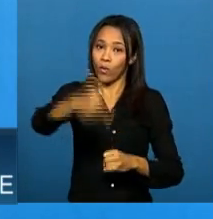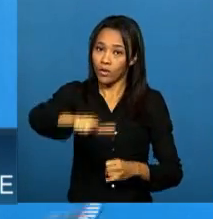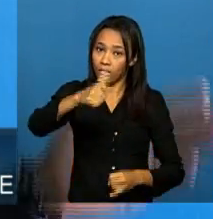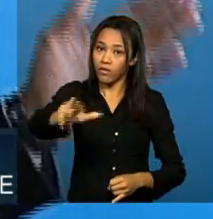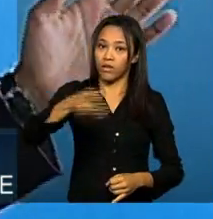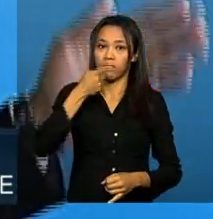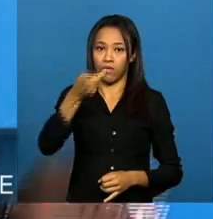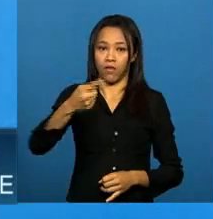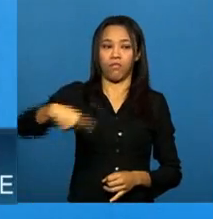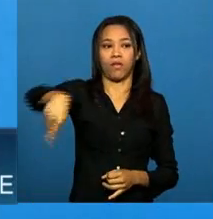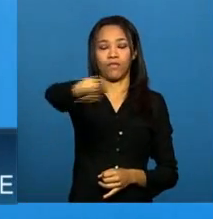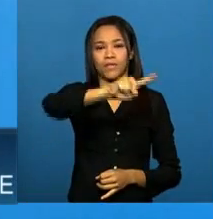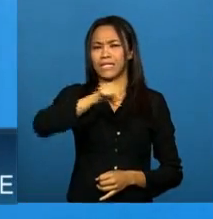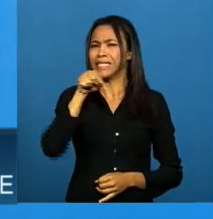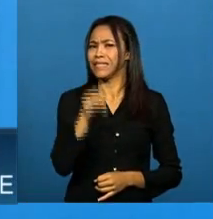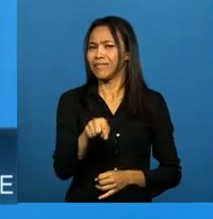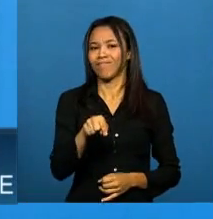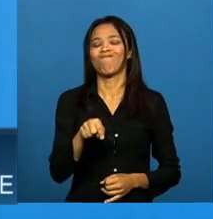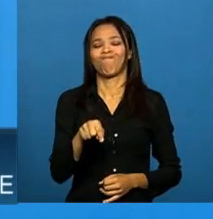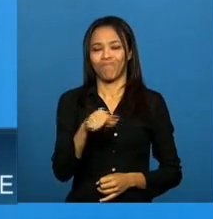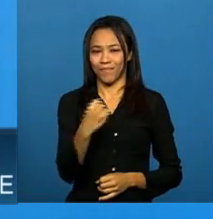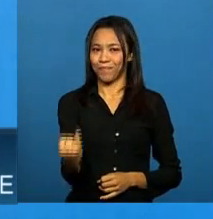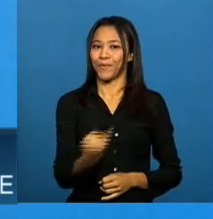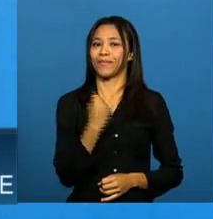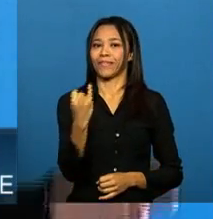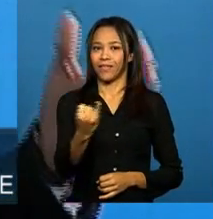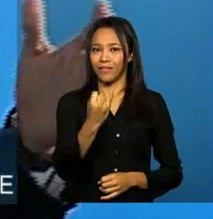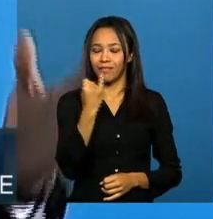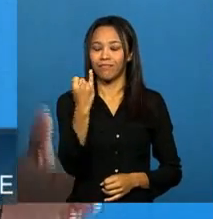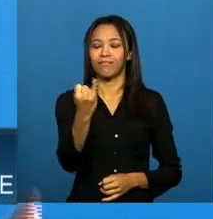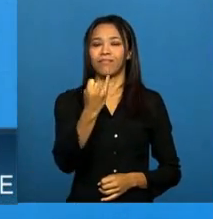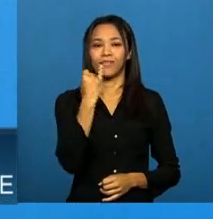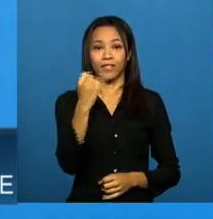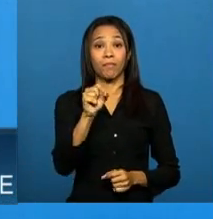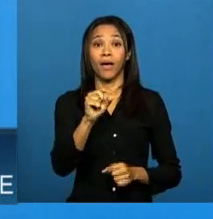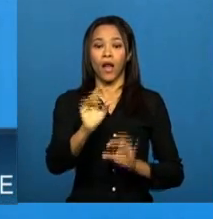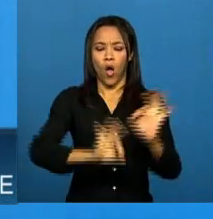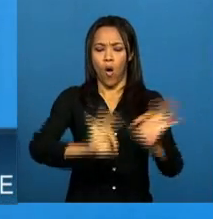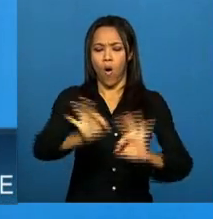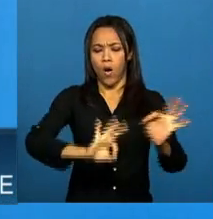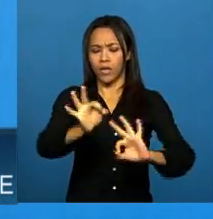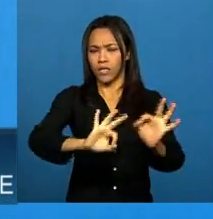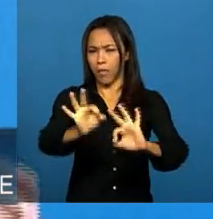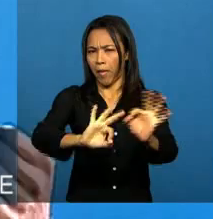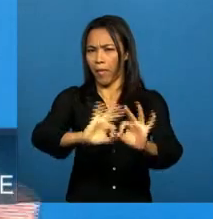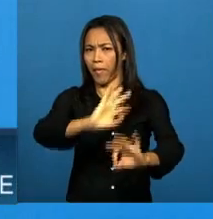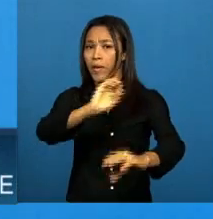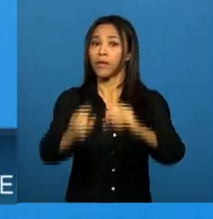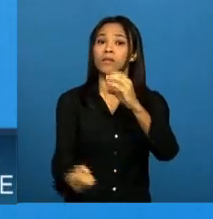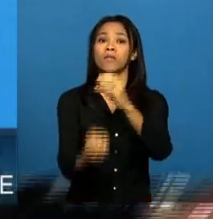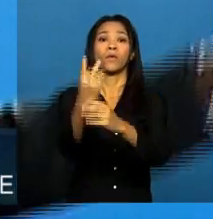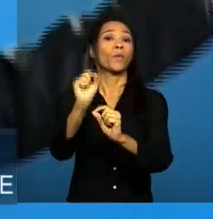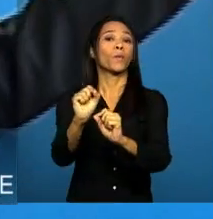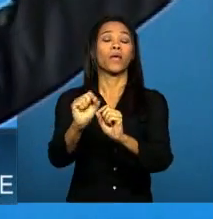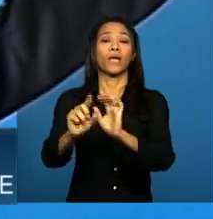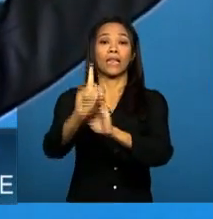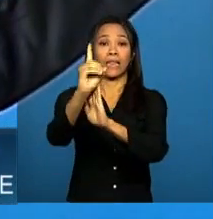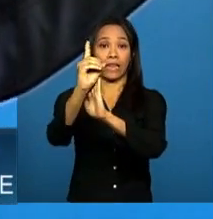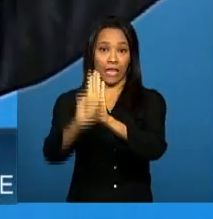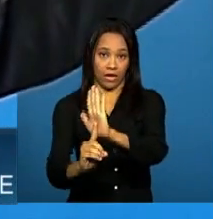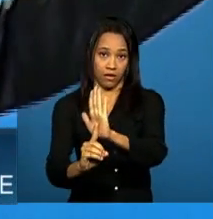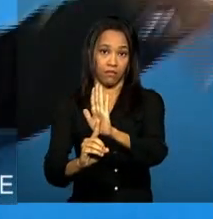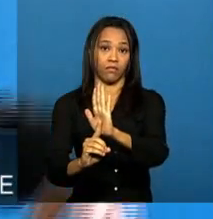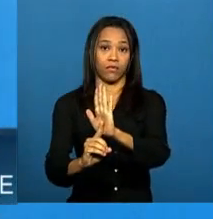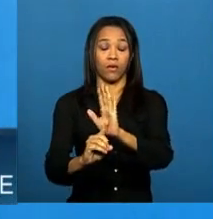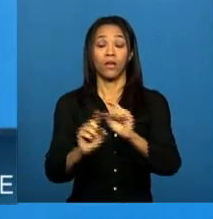importância dessa ferramenta para a construção do decreto presidencial. Lembrando, nós aí no portal